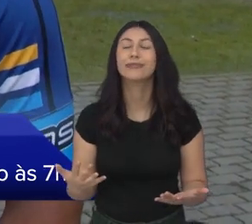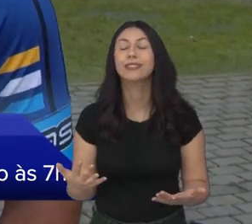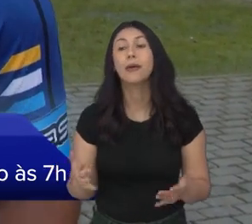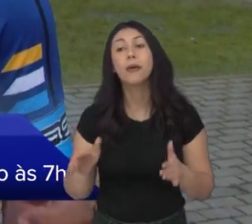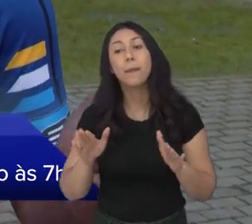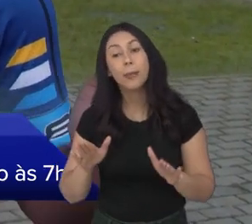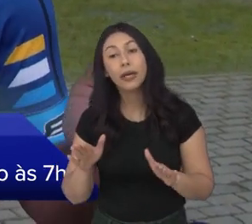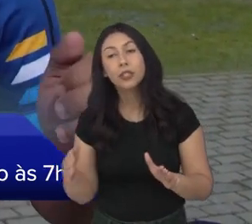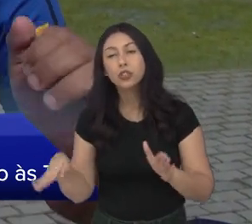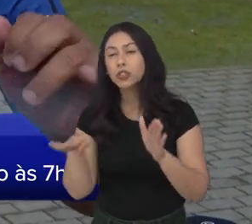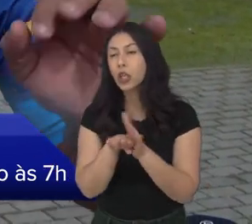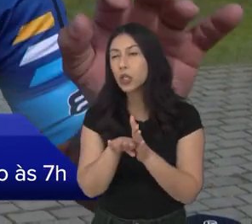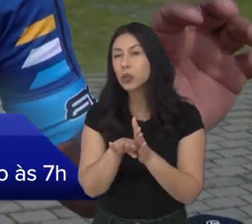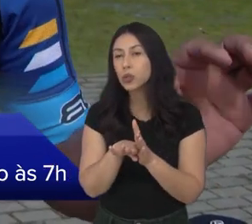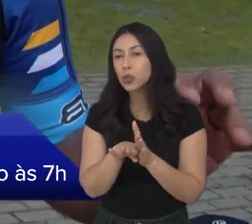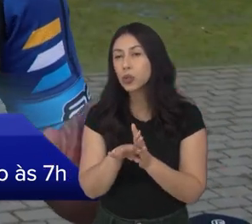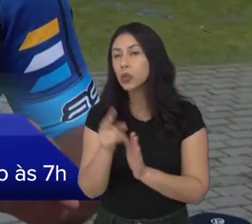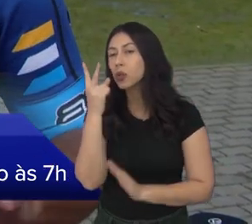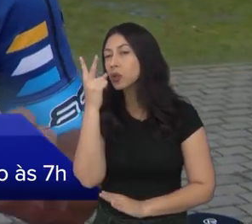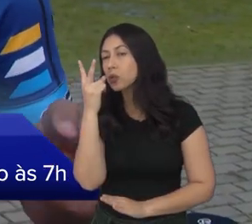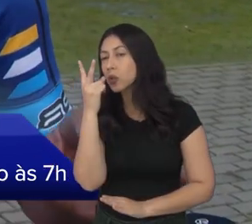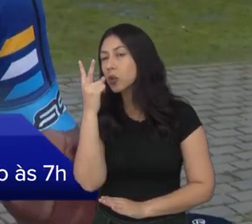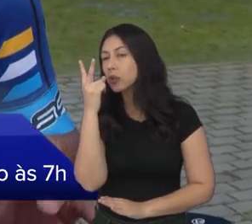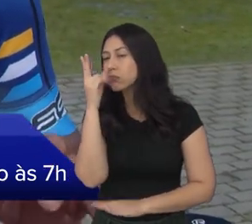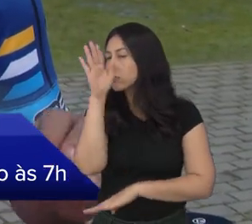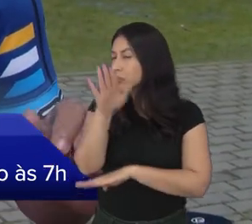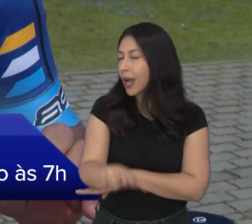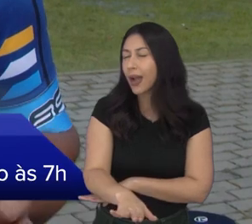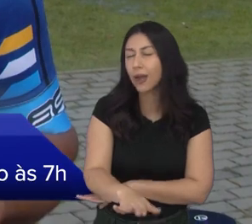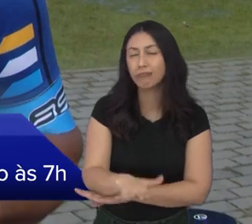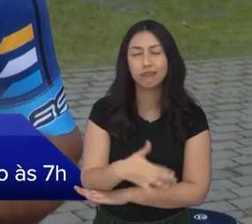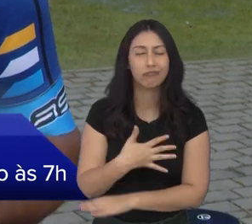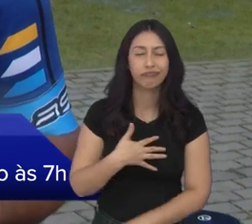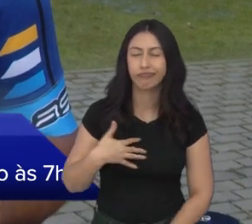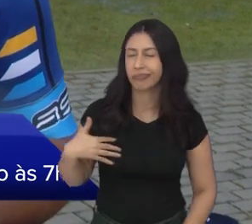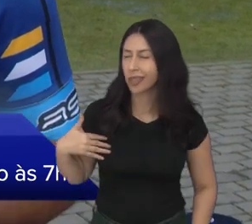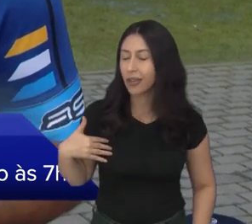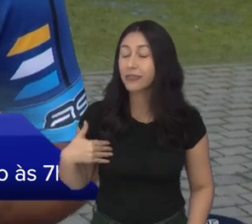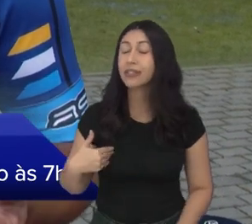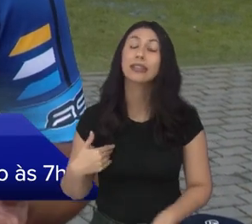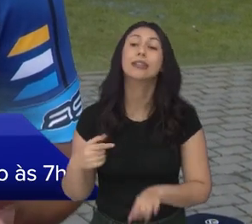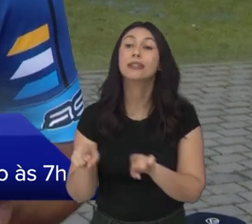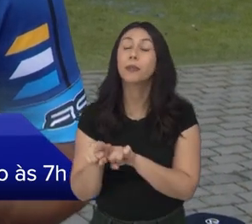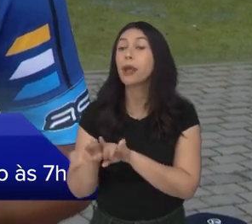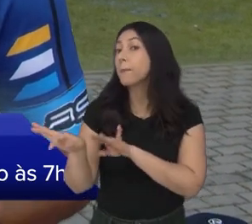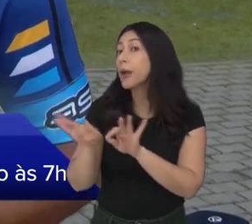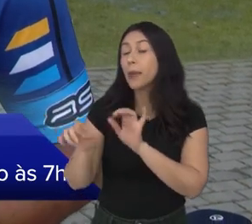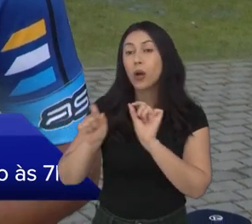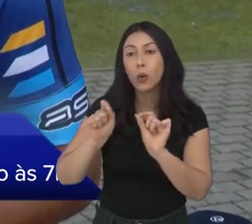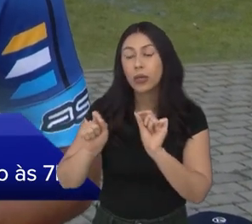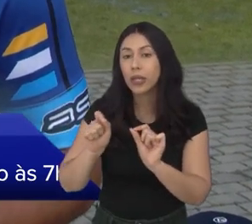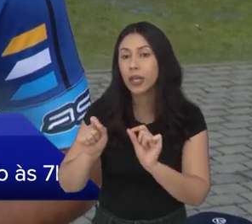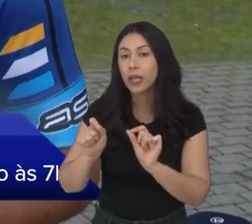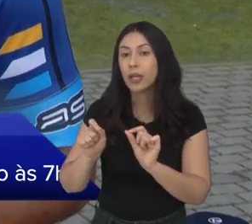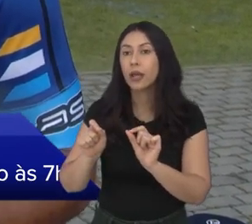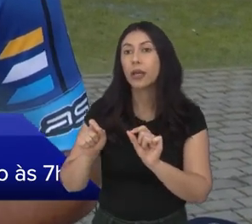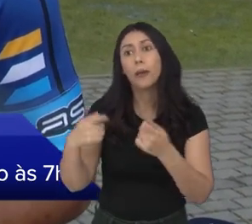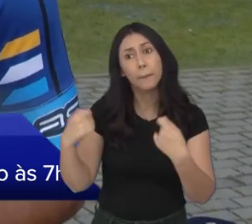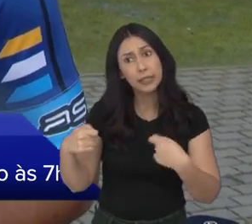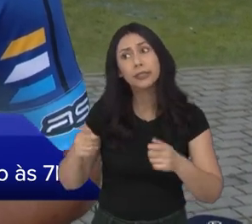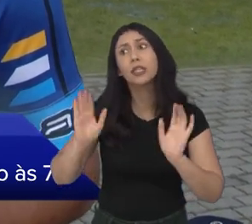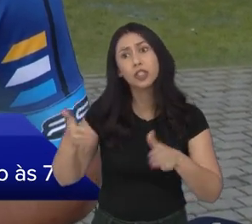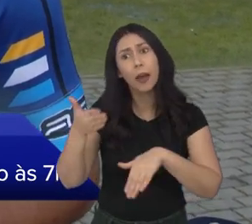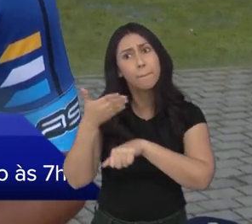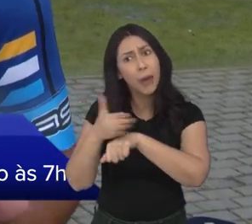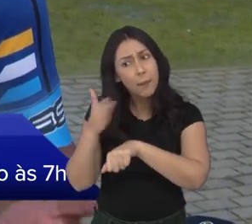né? Mas tem, chegando lá duas, três horas da tarde, tranquilo, né? E a preparação é essa aí, o cara tem que estar, pelo menos,